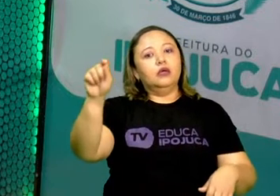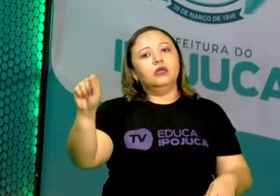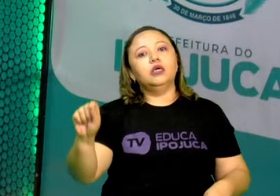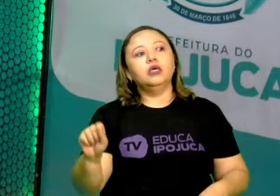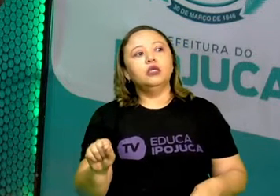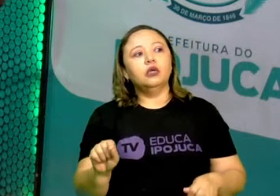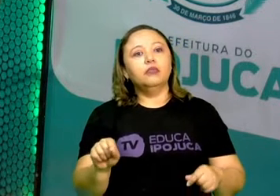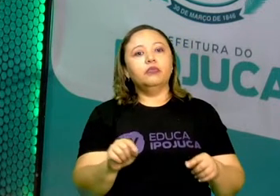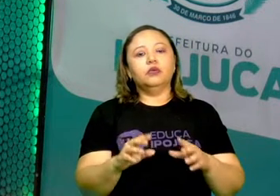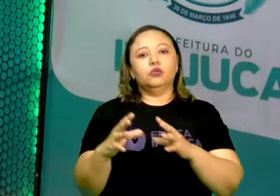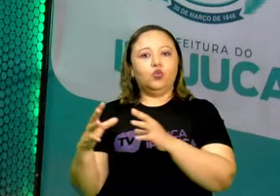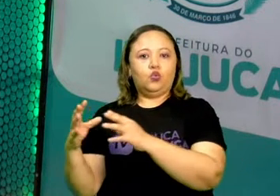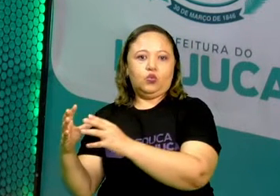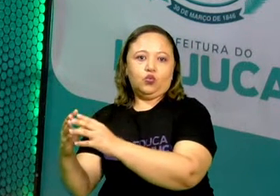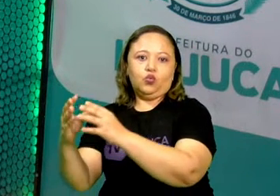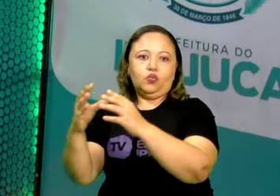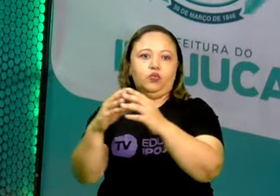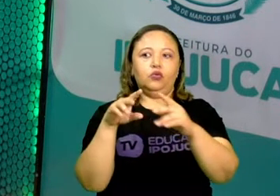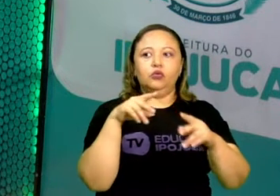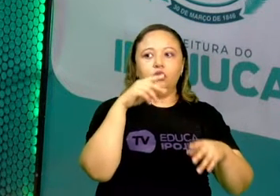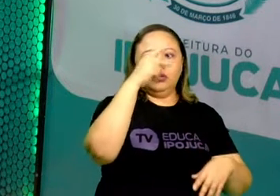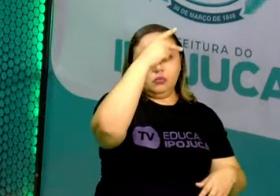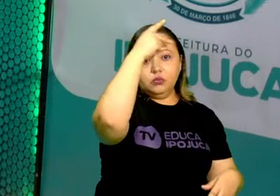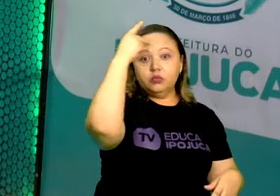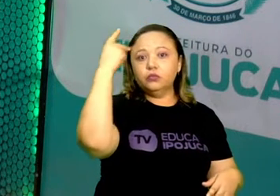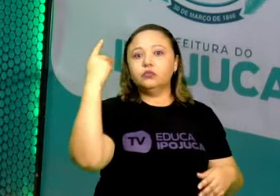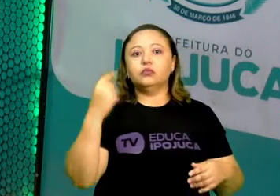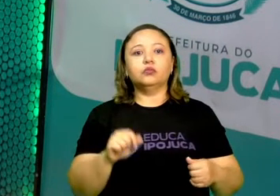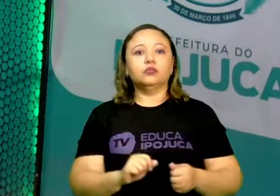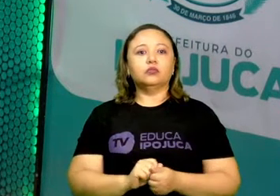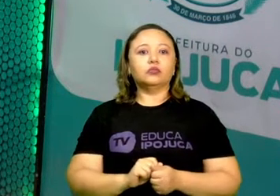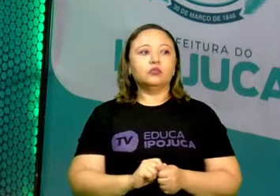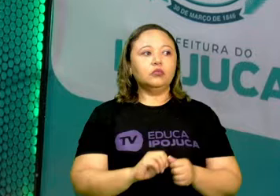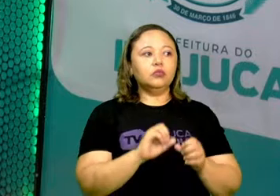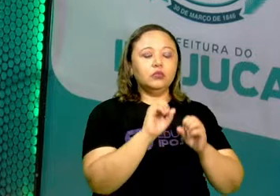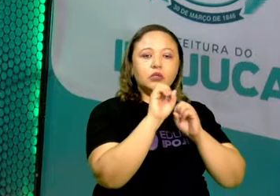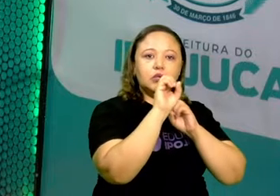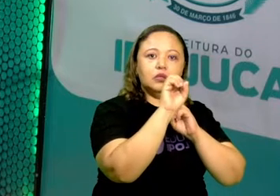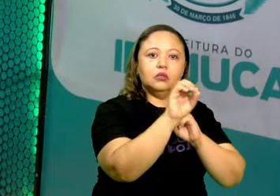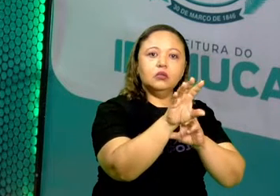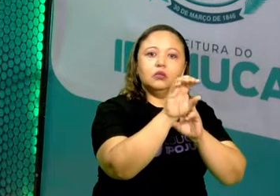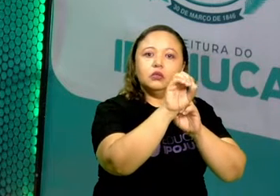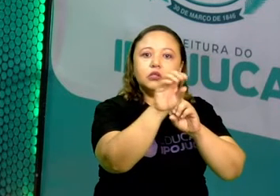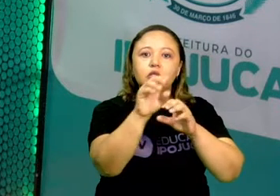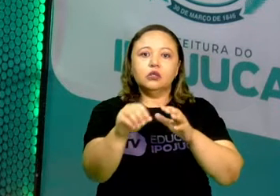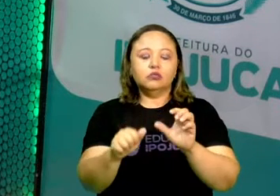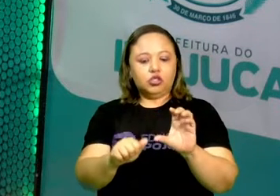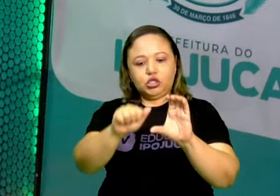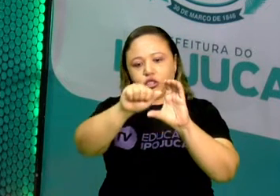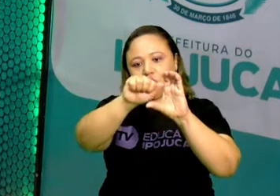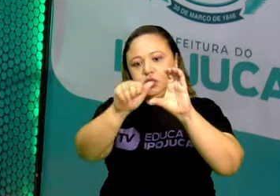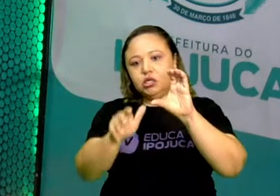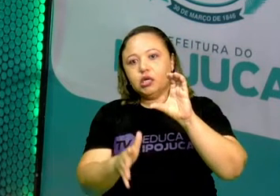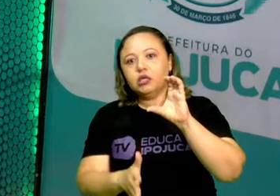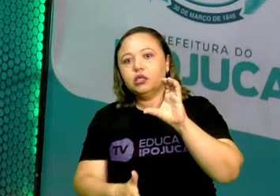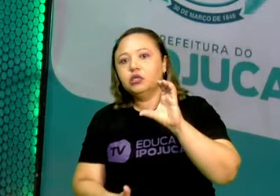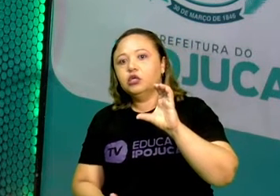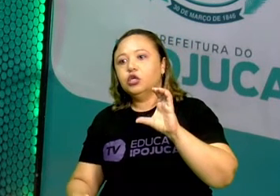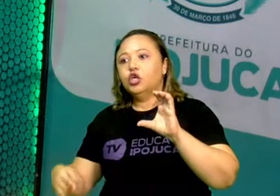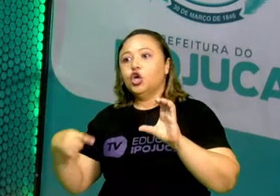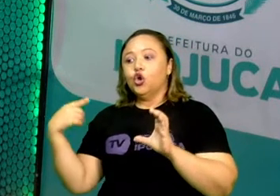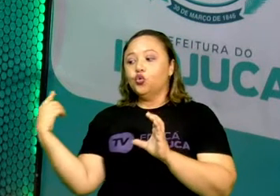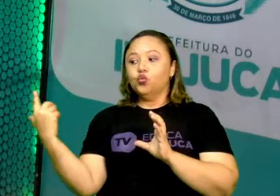E transpassando-nos também características desse povo,